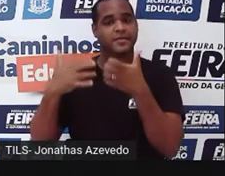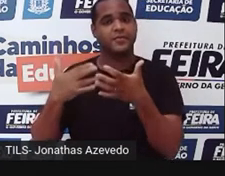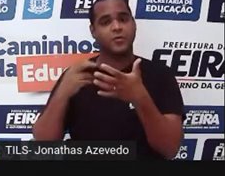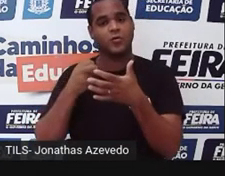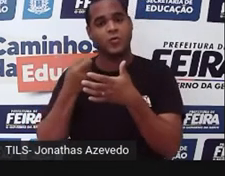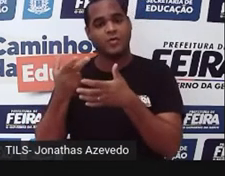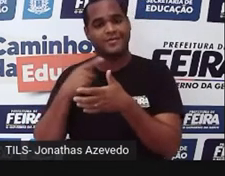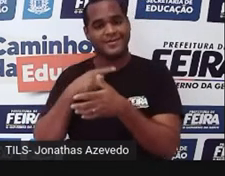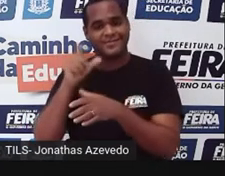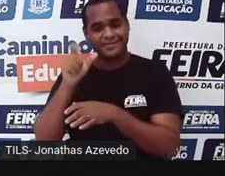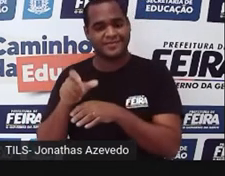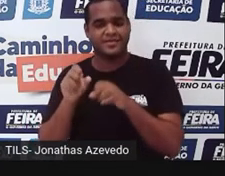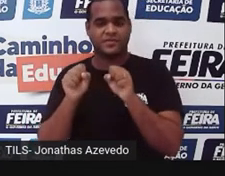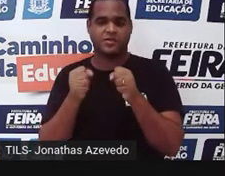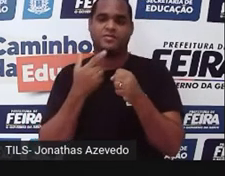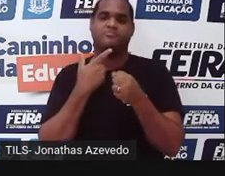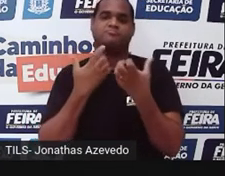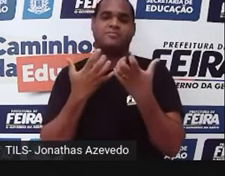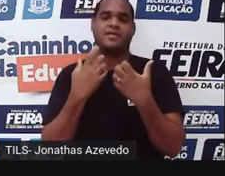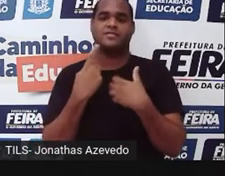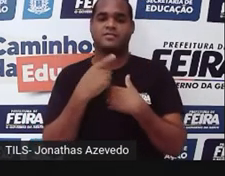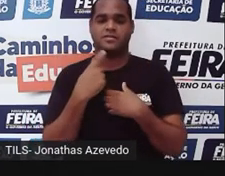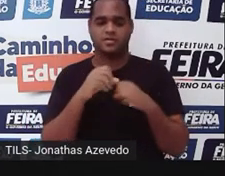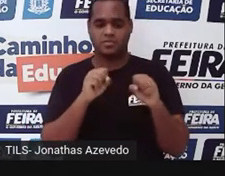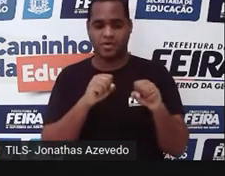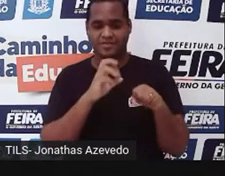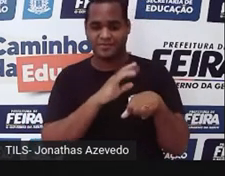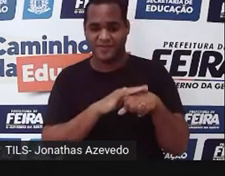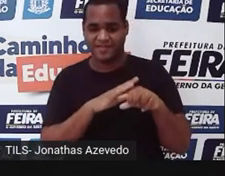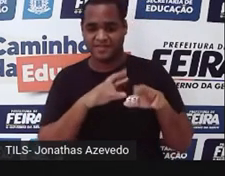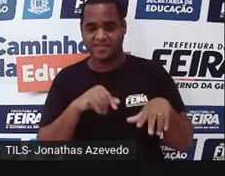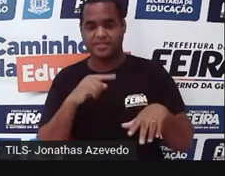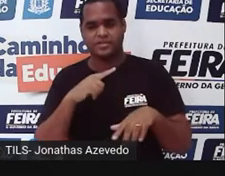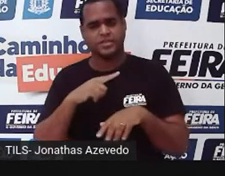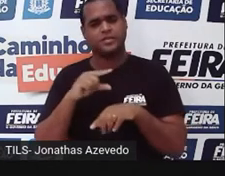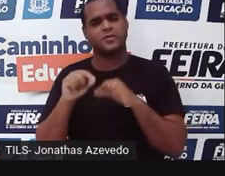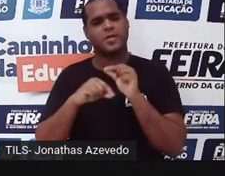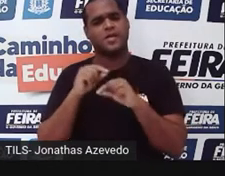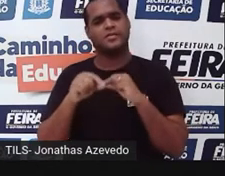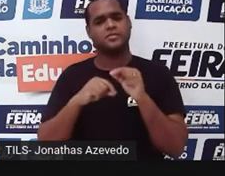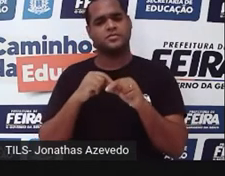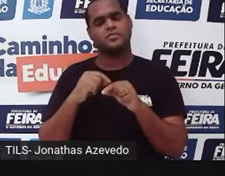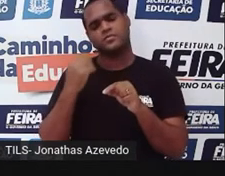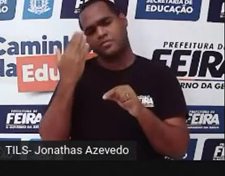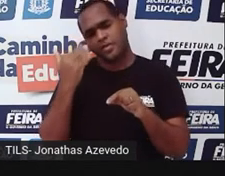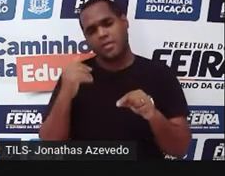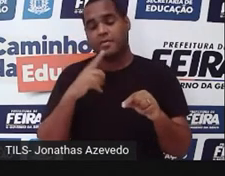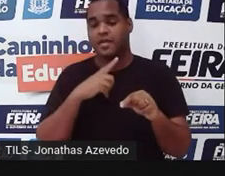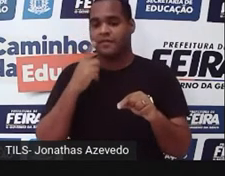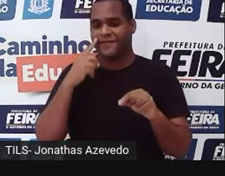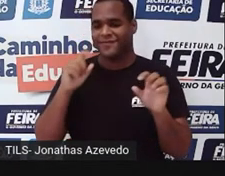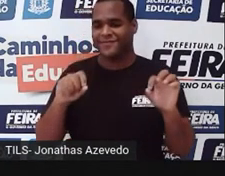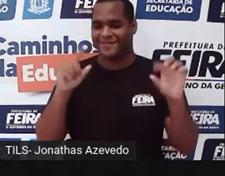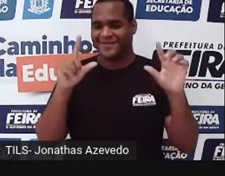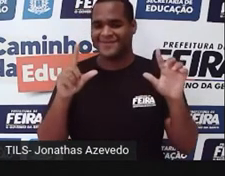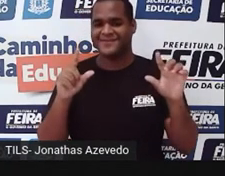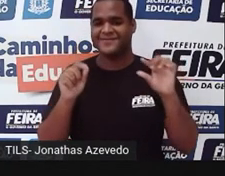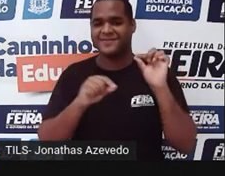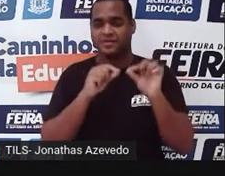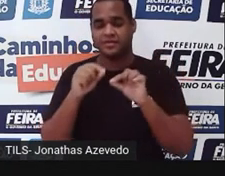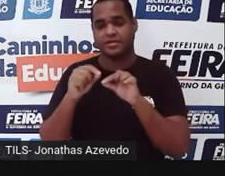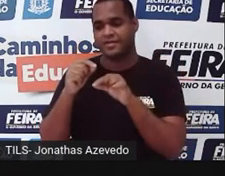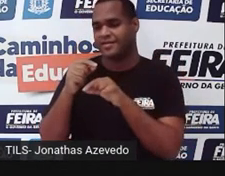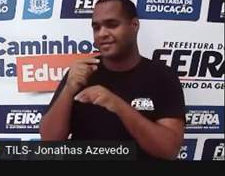então aquela pessoa quer descobrir se ela tem tendência a ter determinada doença ou não. A gente teve até um caso que passou na televisão de uma atriz